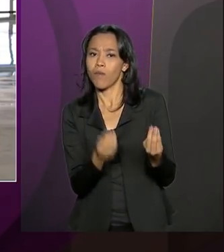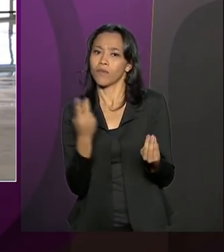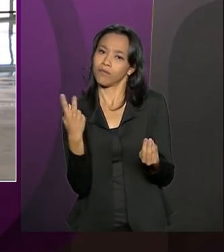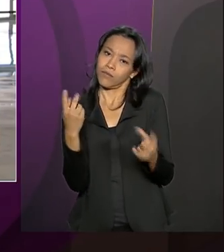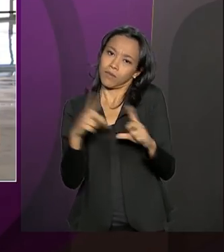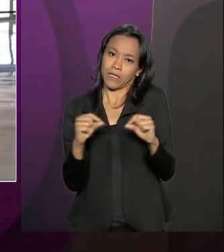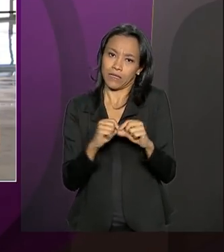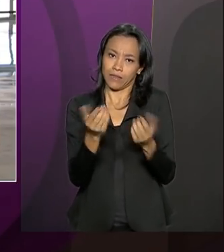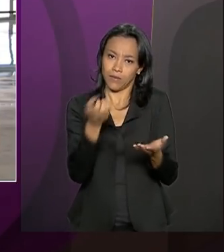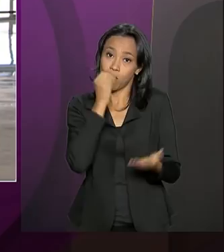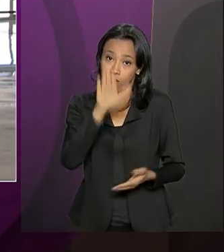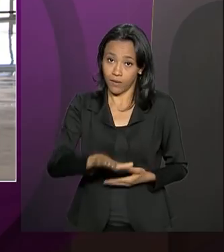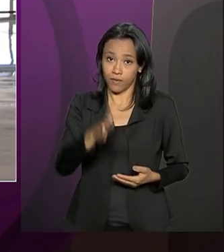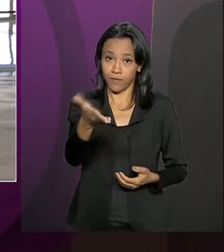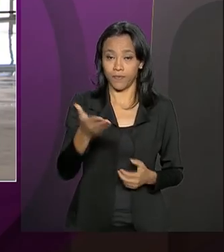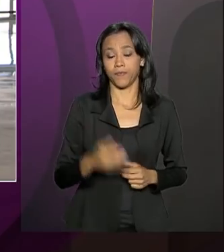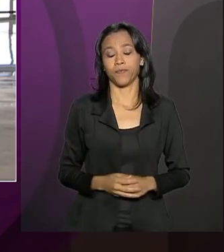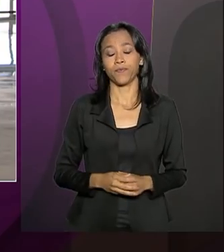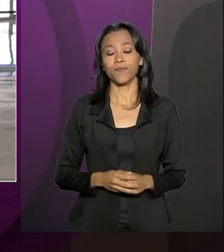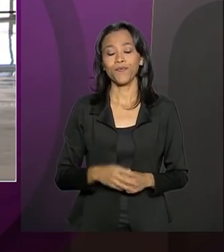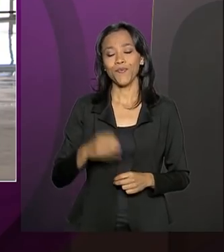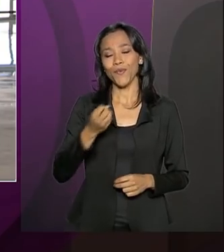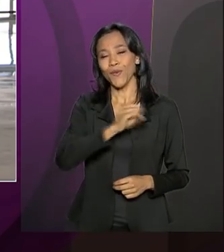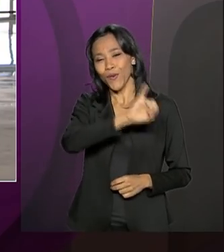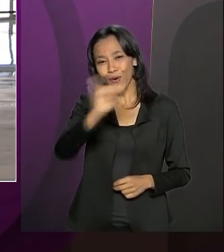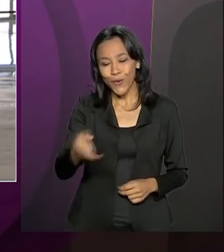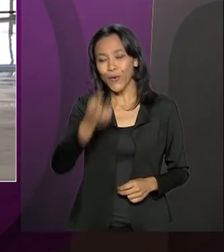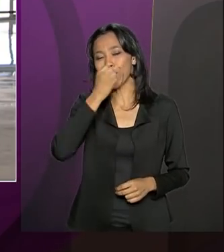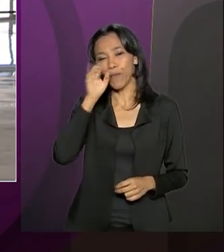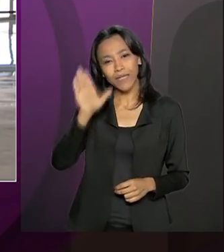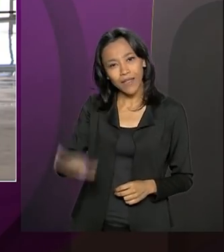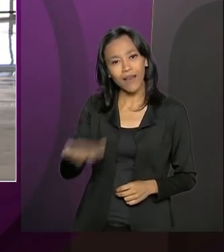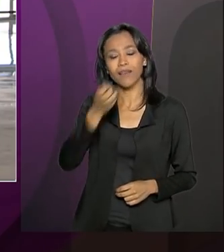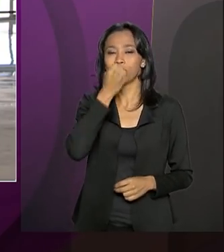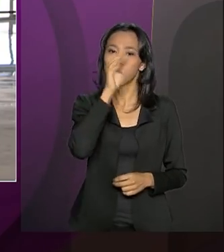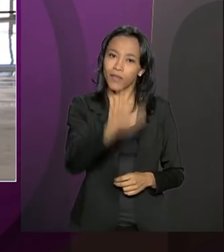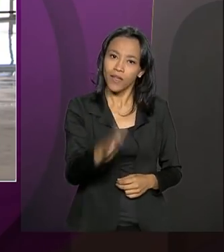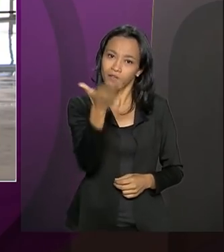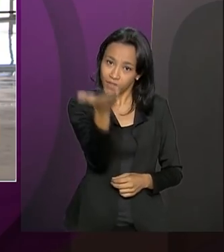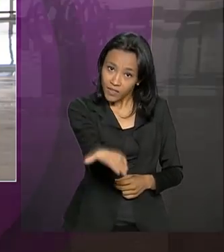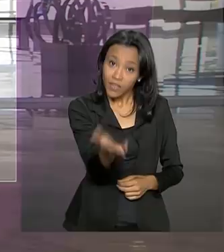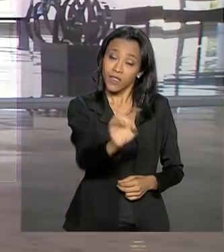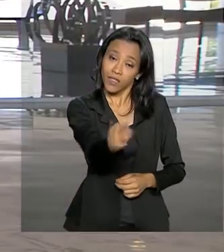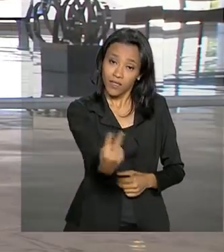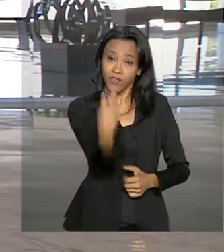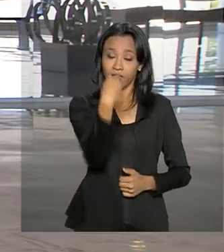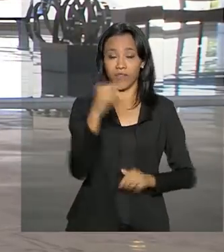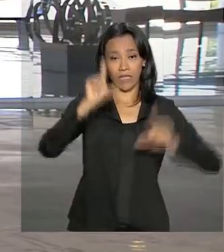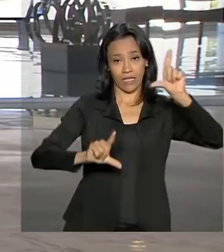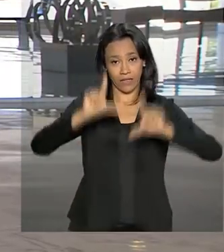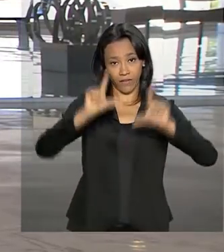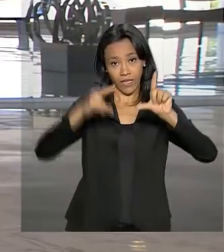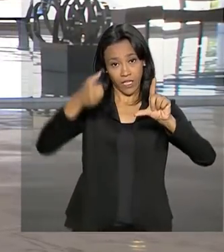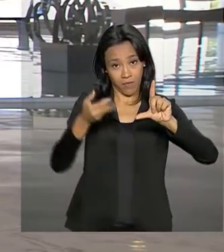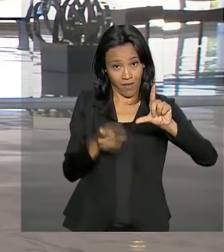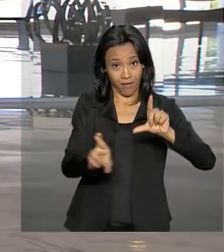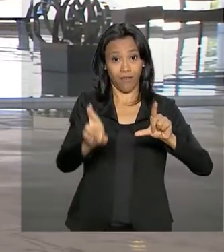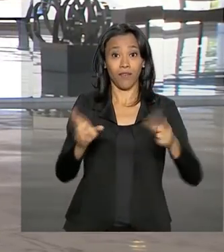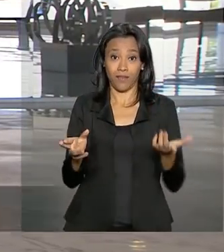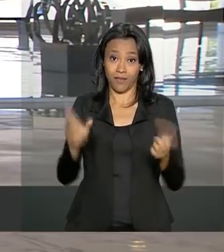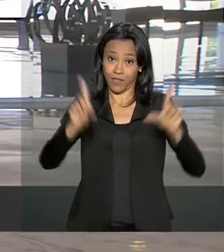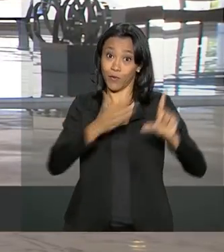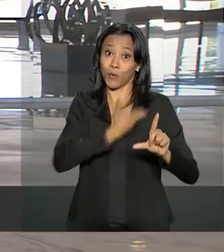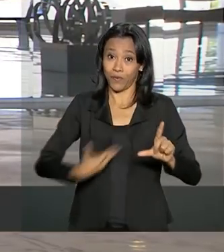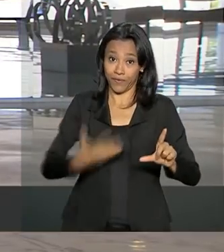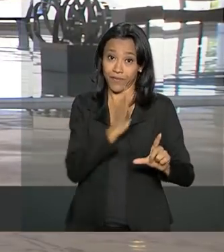Luciana Olá, boa tarde para você, Ricardo Boa tarde para você que acompanha a NBR e TV do governo federal